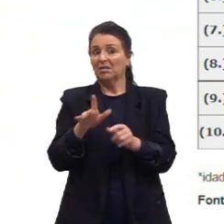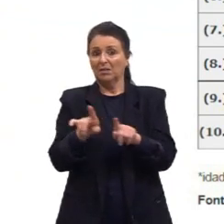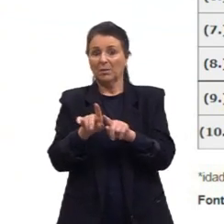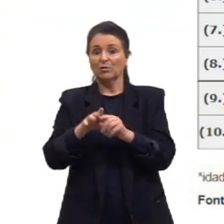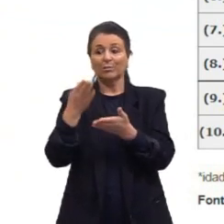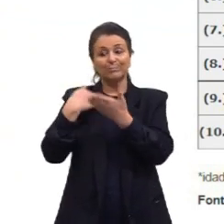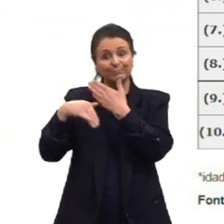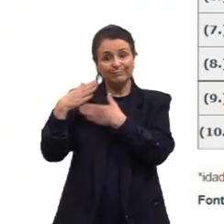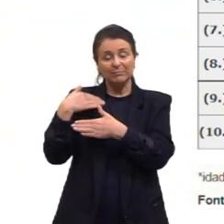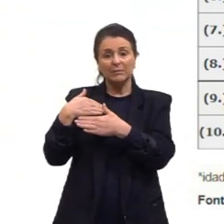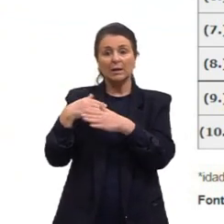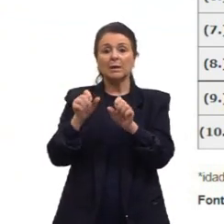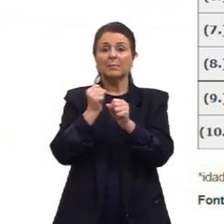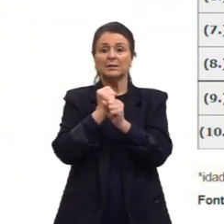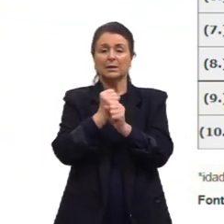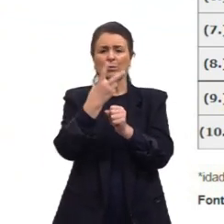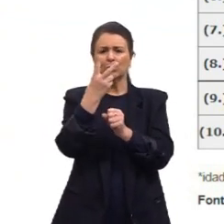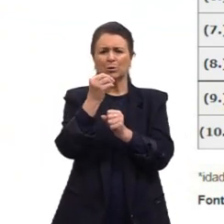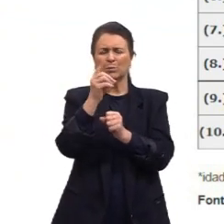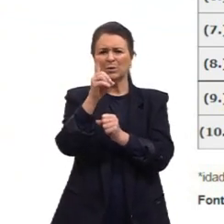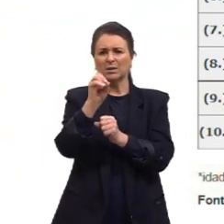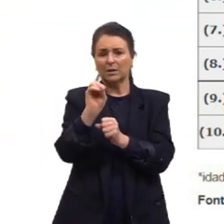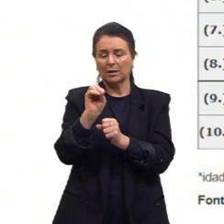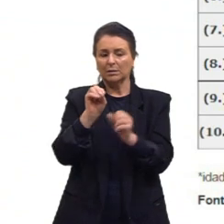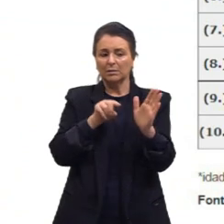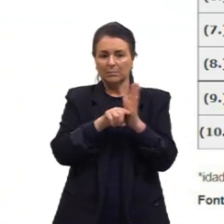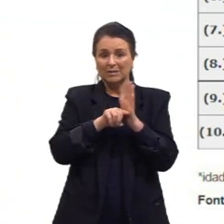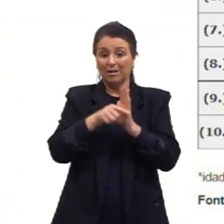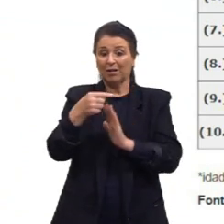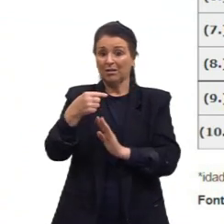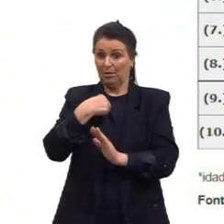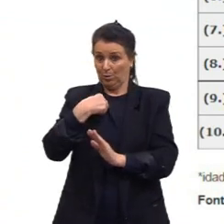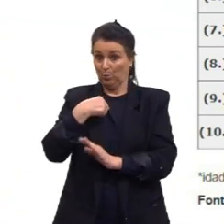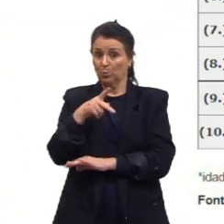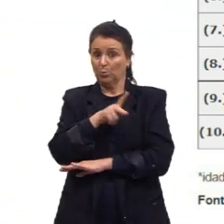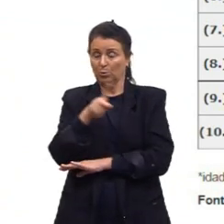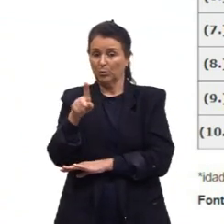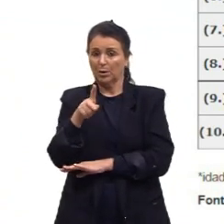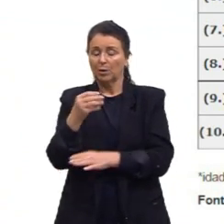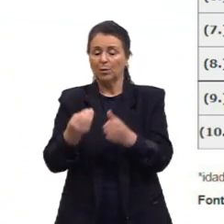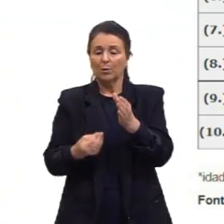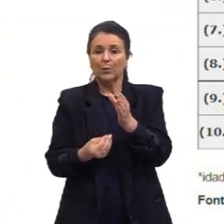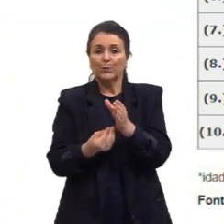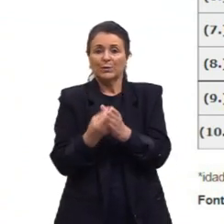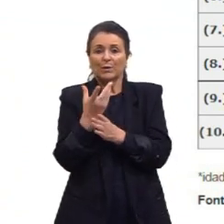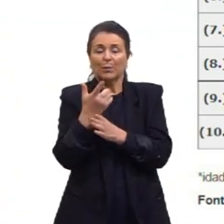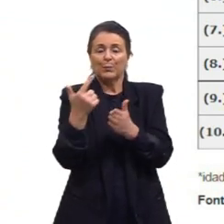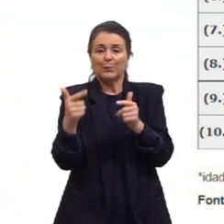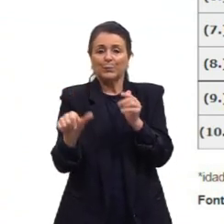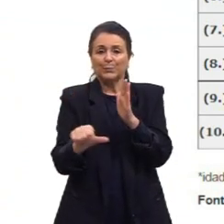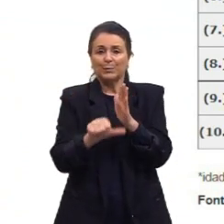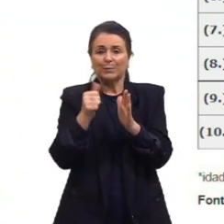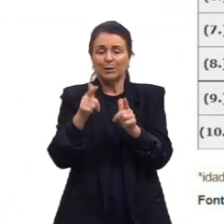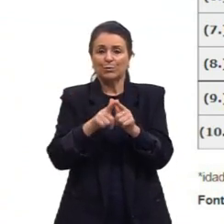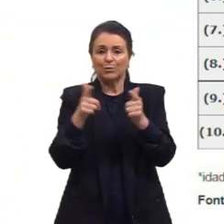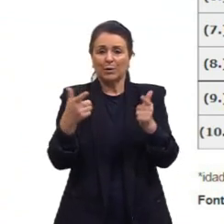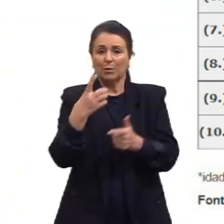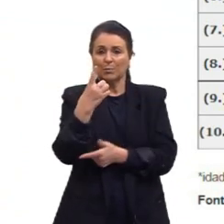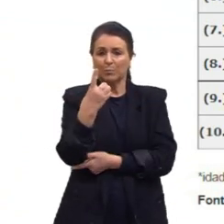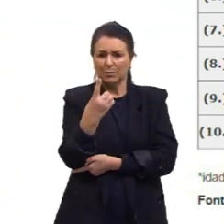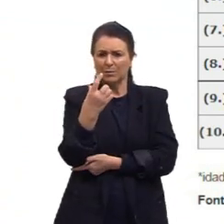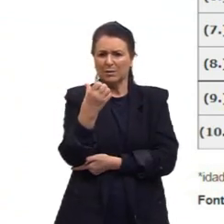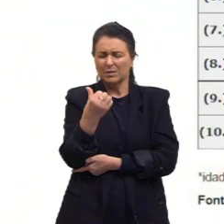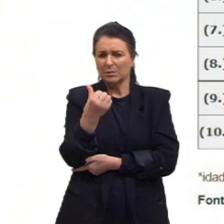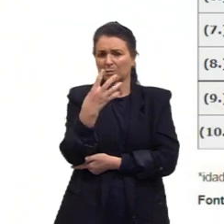Mas, em 2010, nessa pesquisa que eu encontrei, o ano de fundação do primeiro jornal foi em 1645,